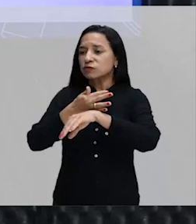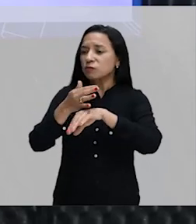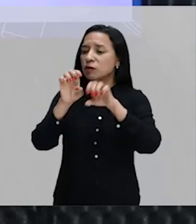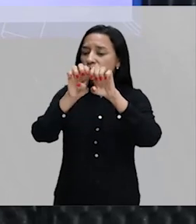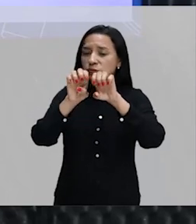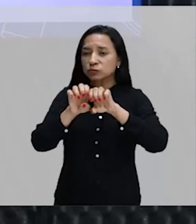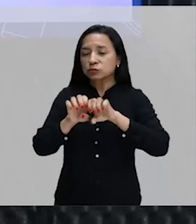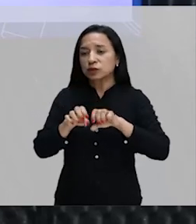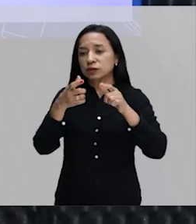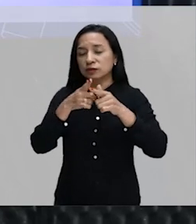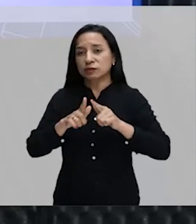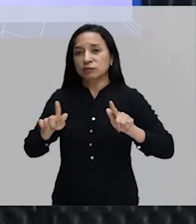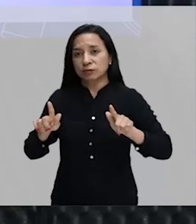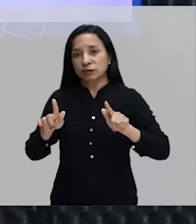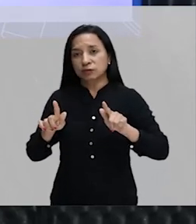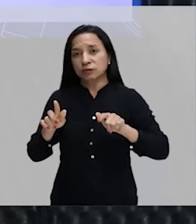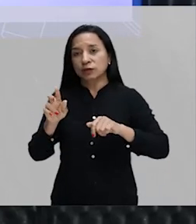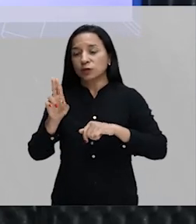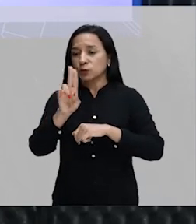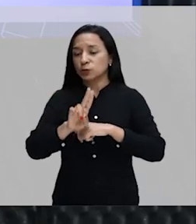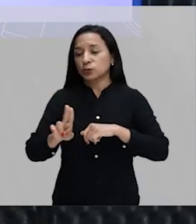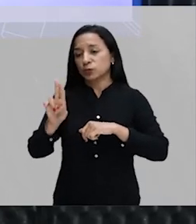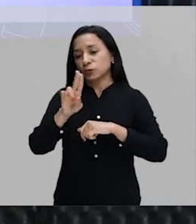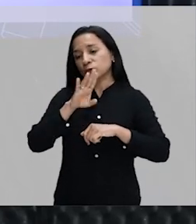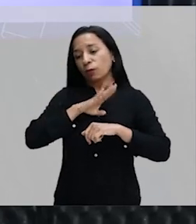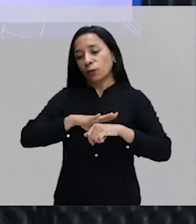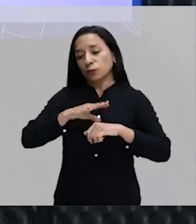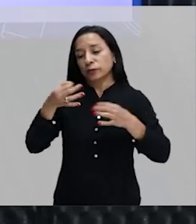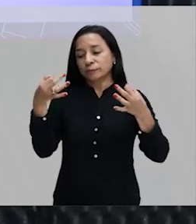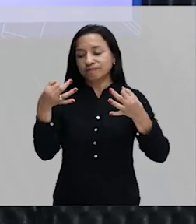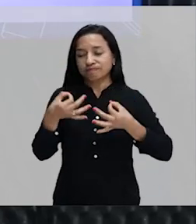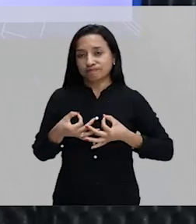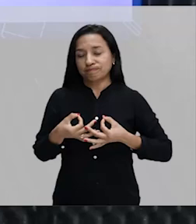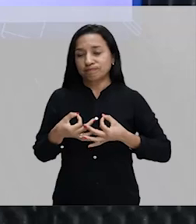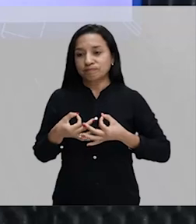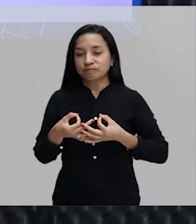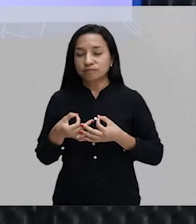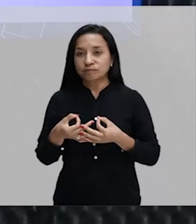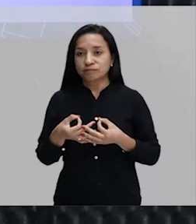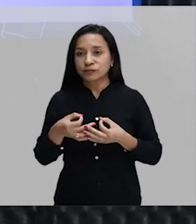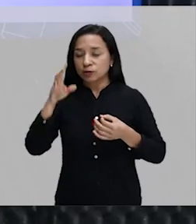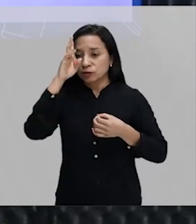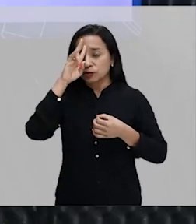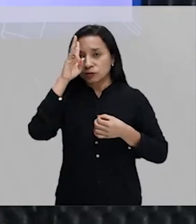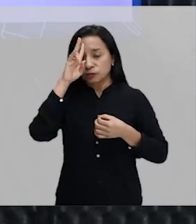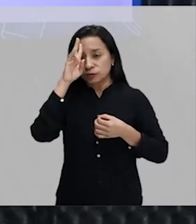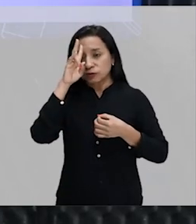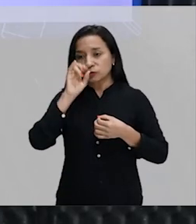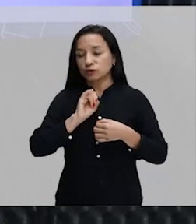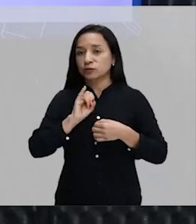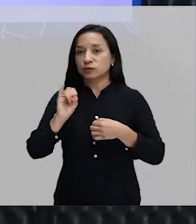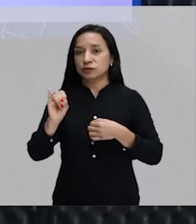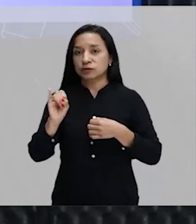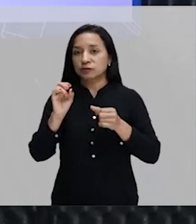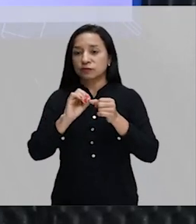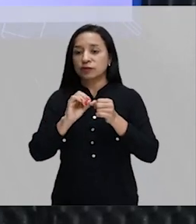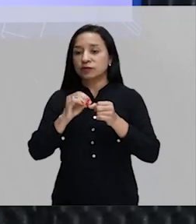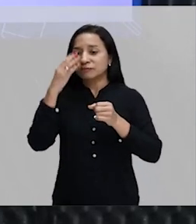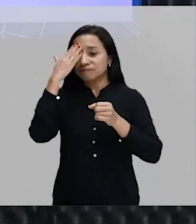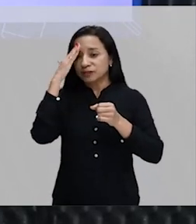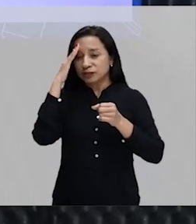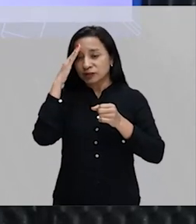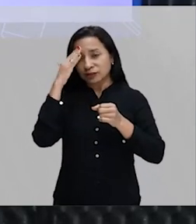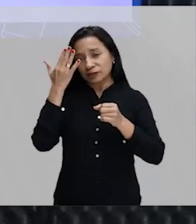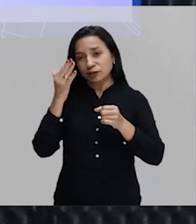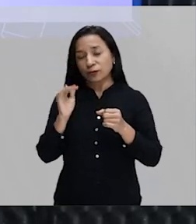gramatical, que a gente costuma dizer que é o português mais correto, tá? E lembrando, gente, se eu me fiz entender, se eu me